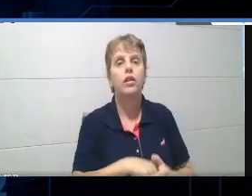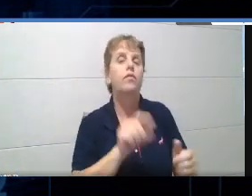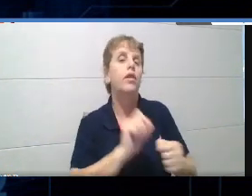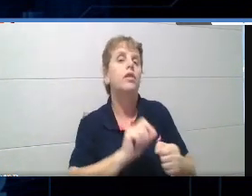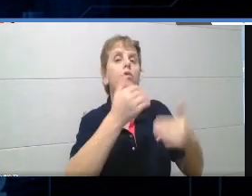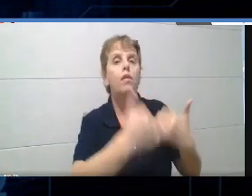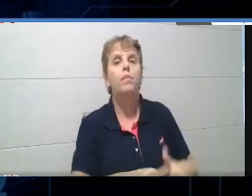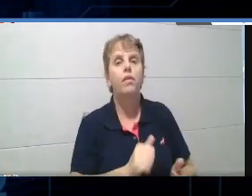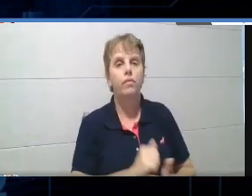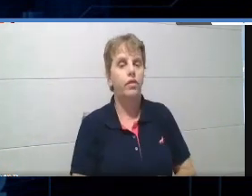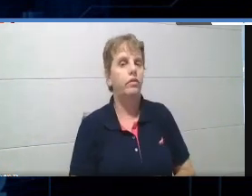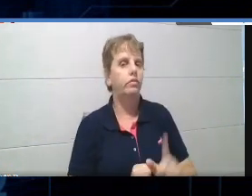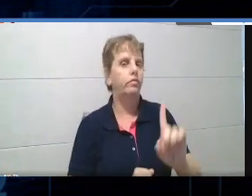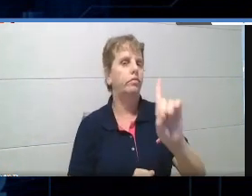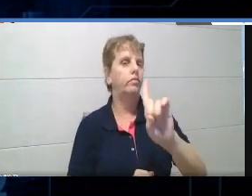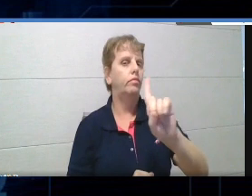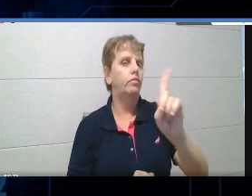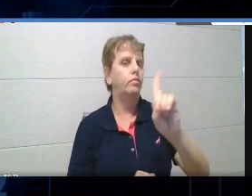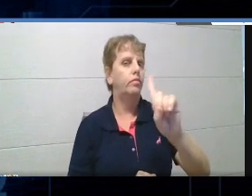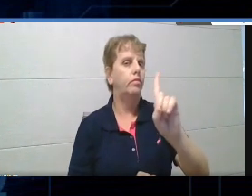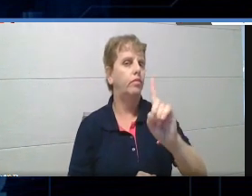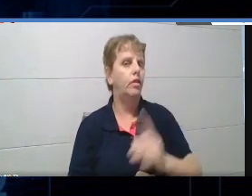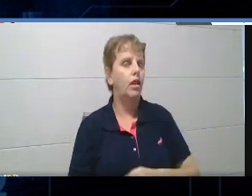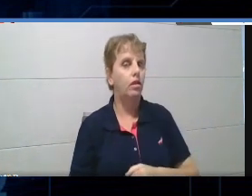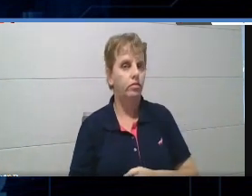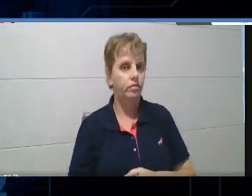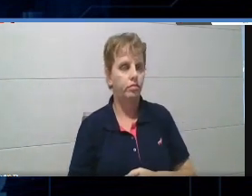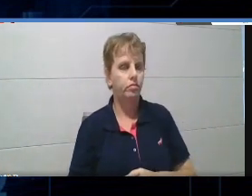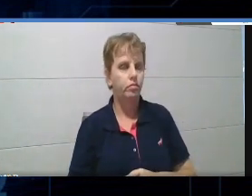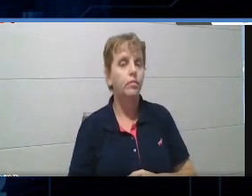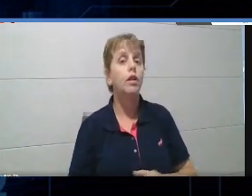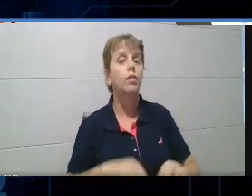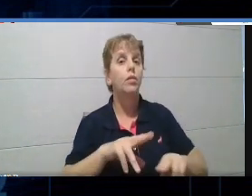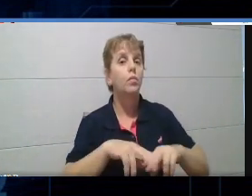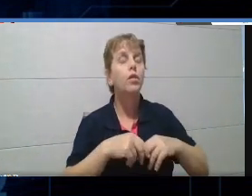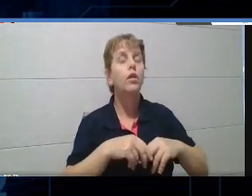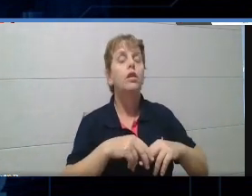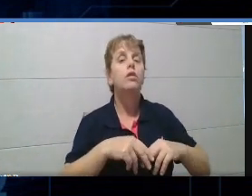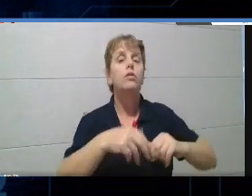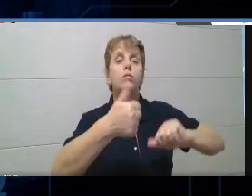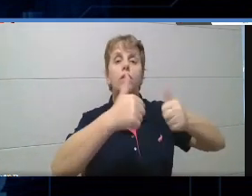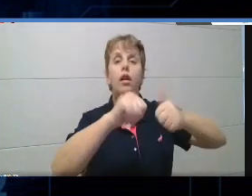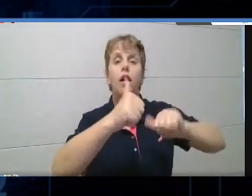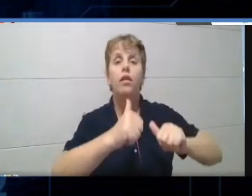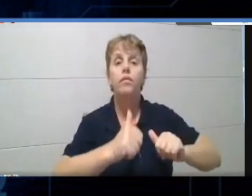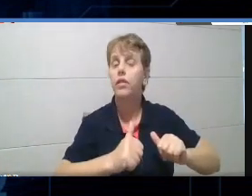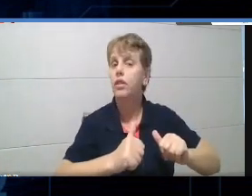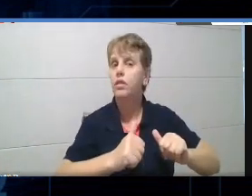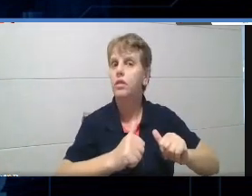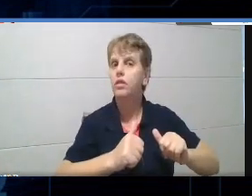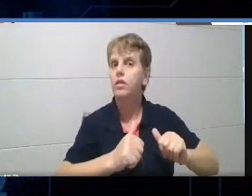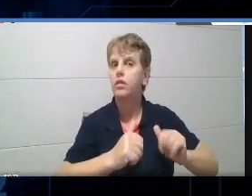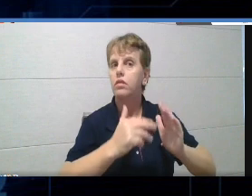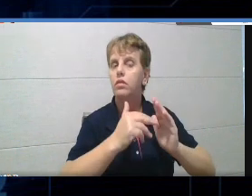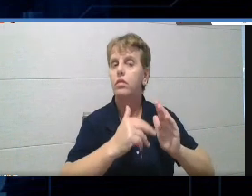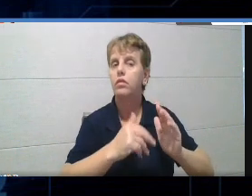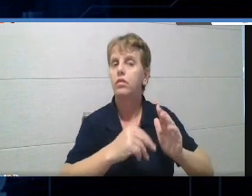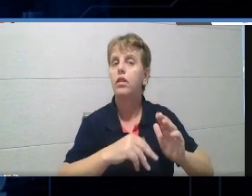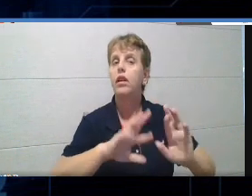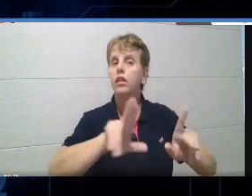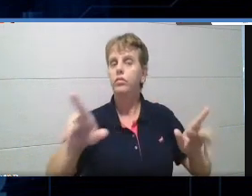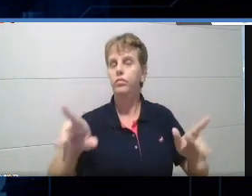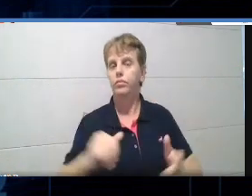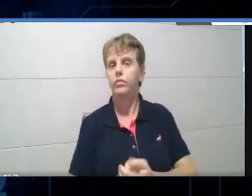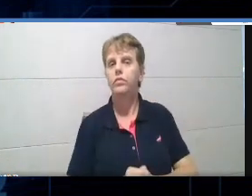né, a avaliação, ela é de uma maneira, é, holística, assim, né, global. Então, é